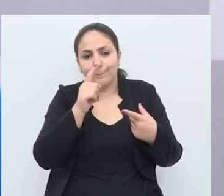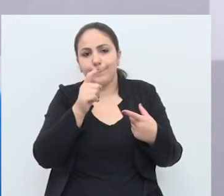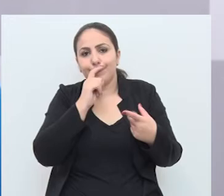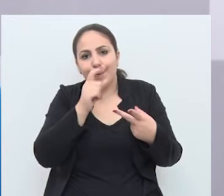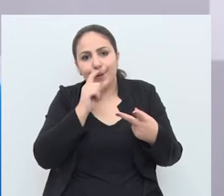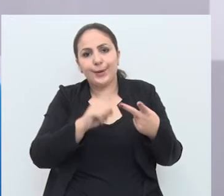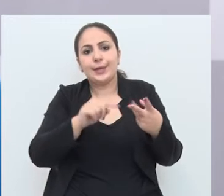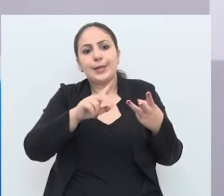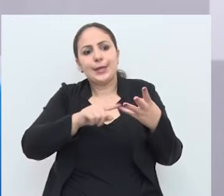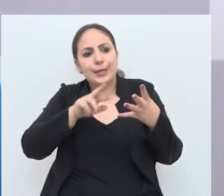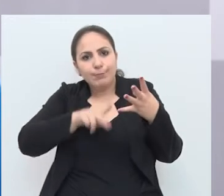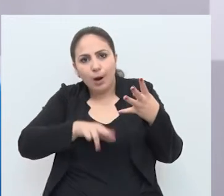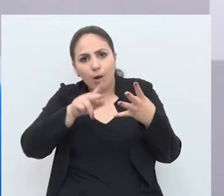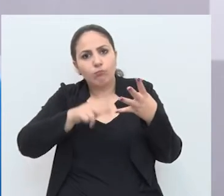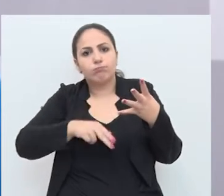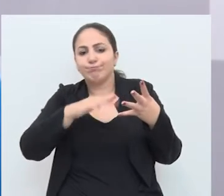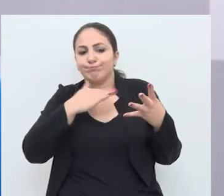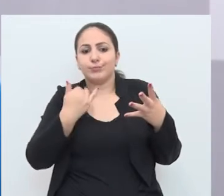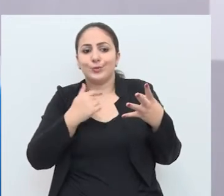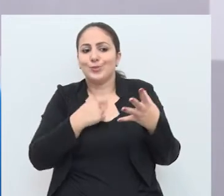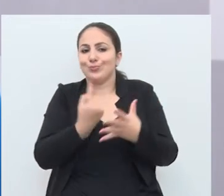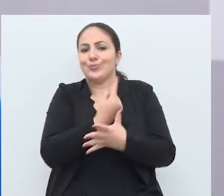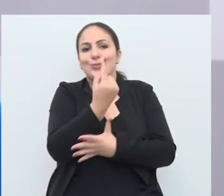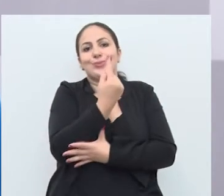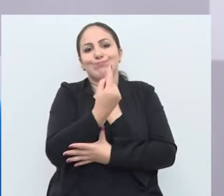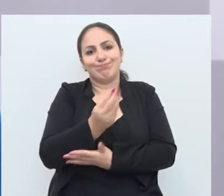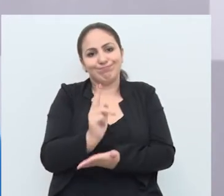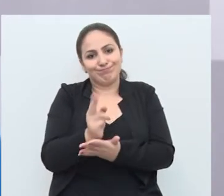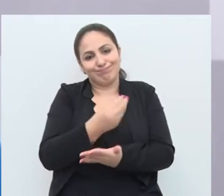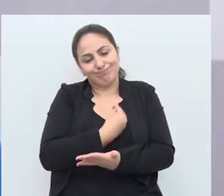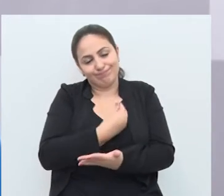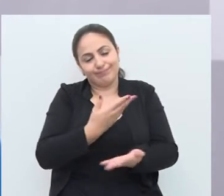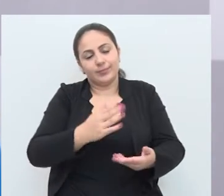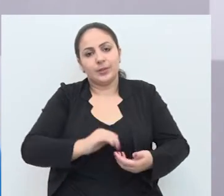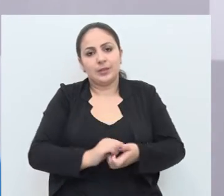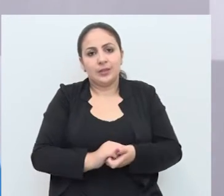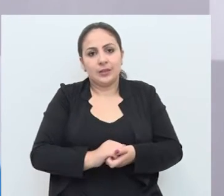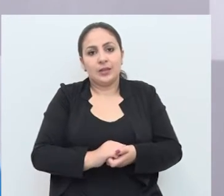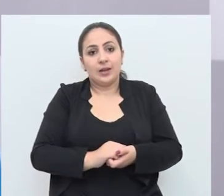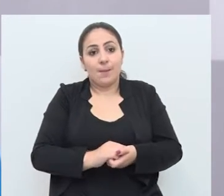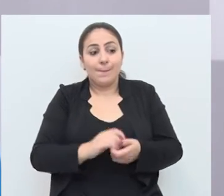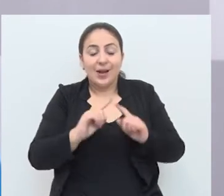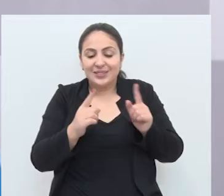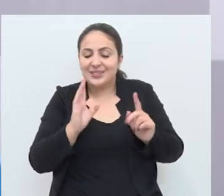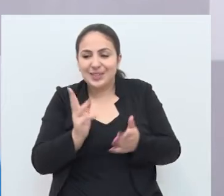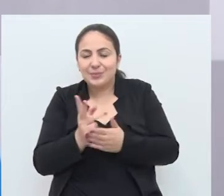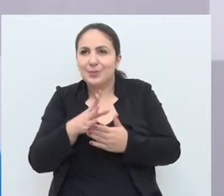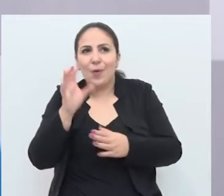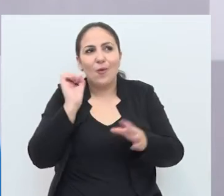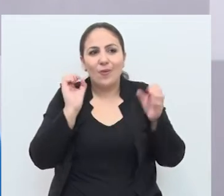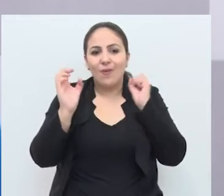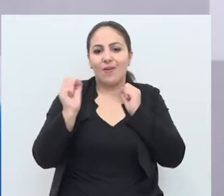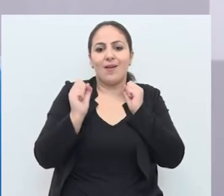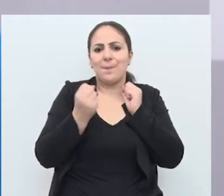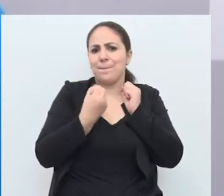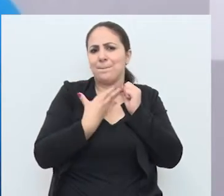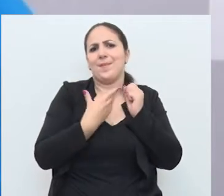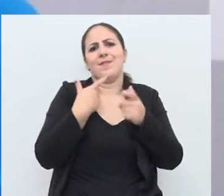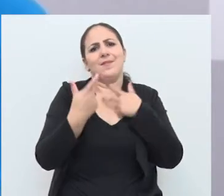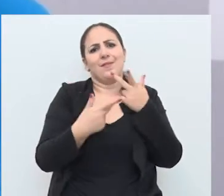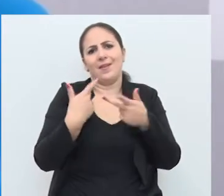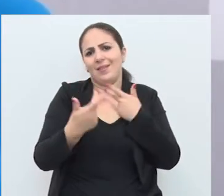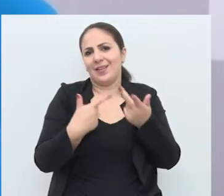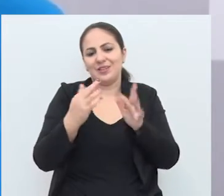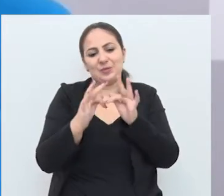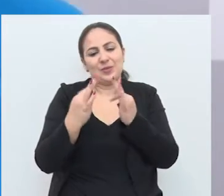os irmãos faleceram. Só eu, mas, graças a Deus, é onde a gente vai. Quando falam da família, é muito bem falado, é muito bem recebido. Tanto é que